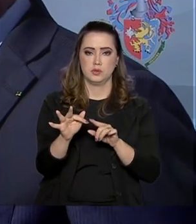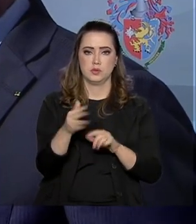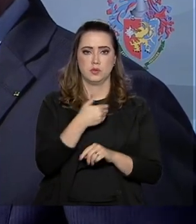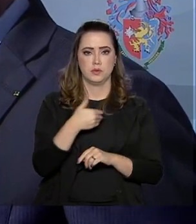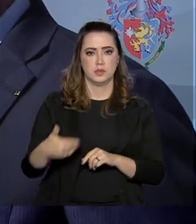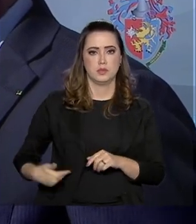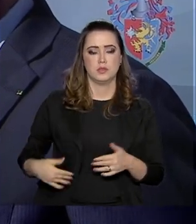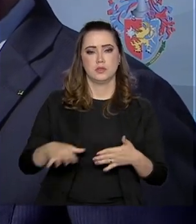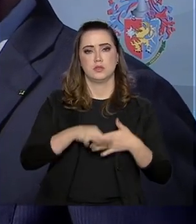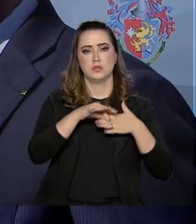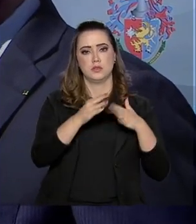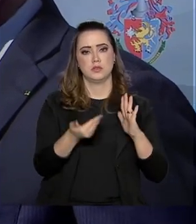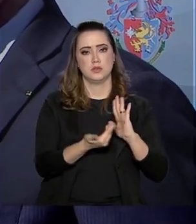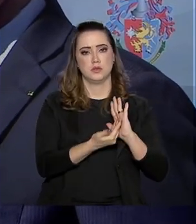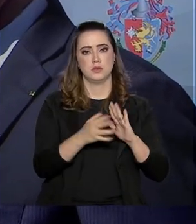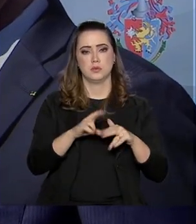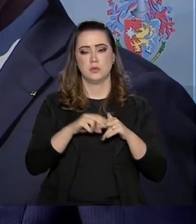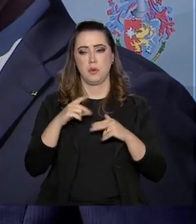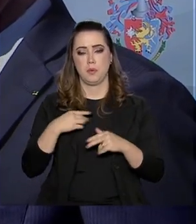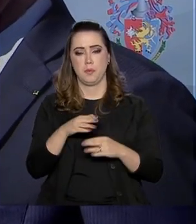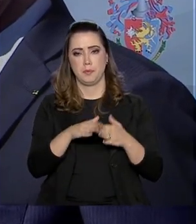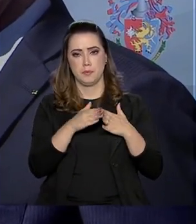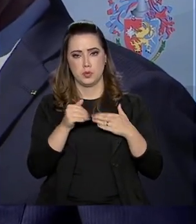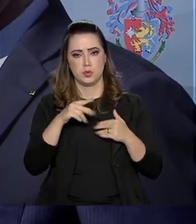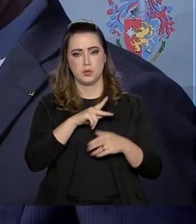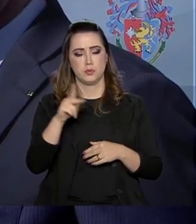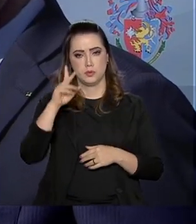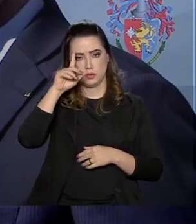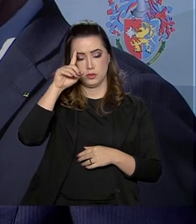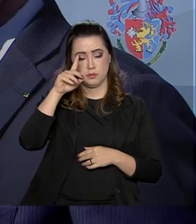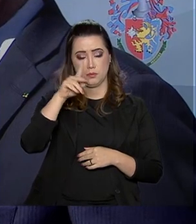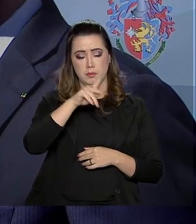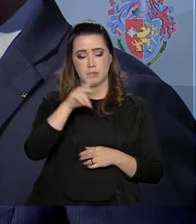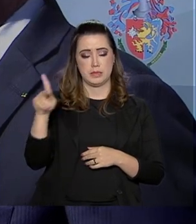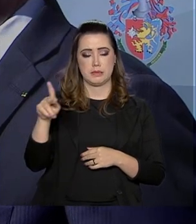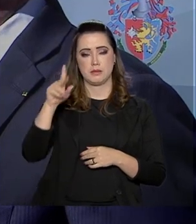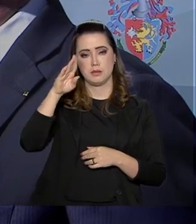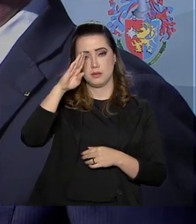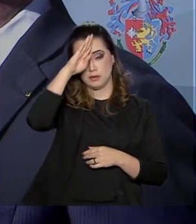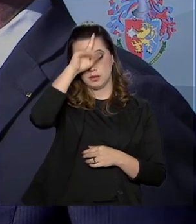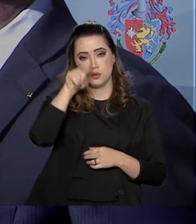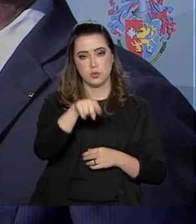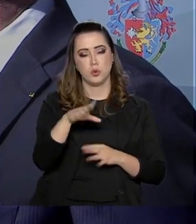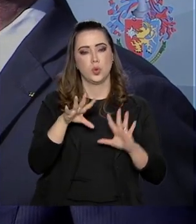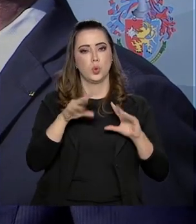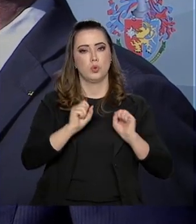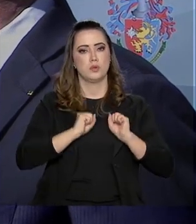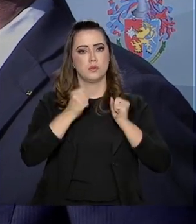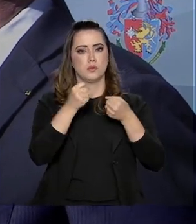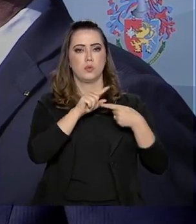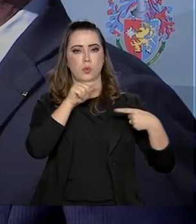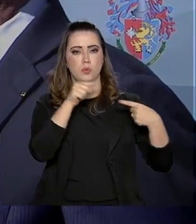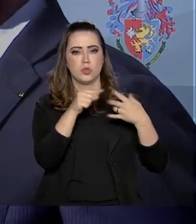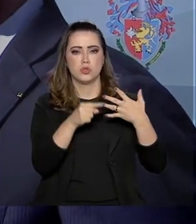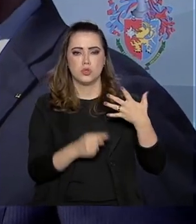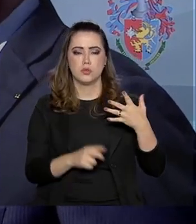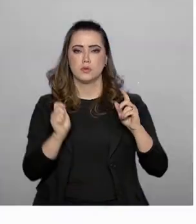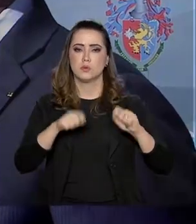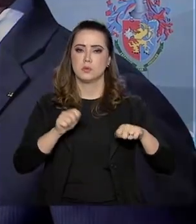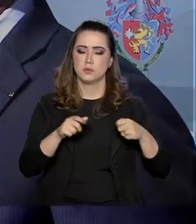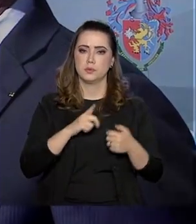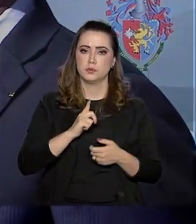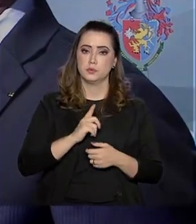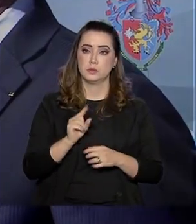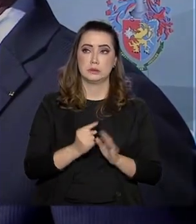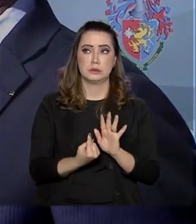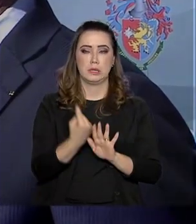a liderança do governo na Câmara, orientada pelo presidente, fez todo o esforço para fazer com que as expectativas se encontrassem com as possibilidades.